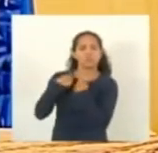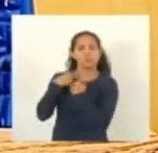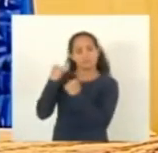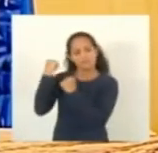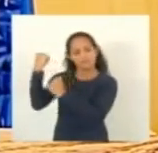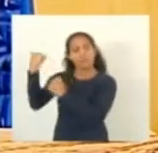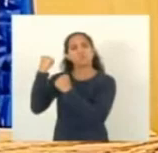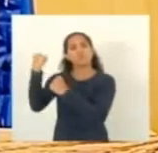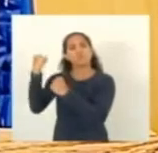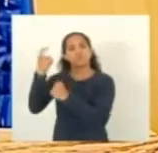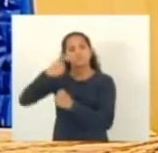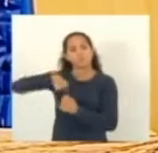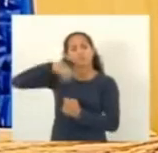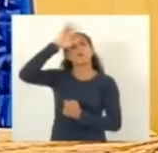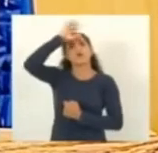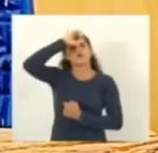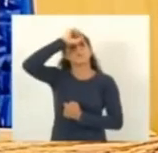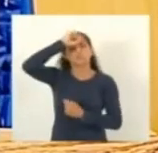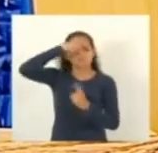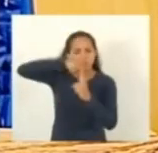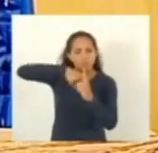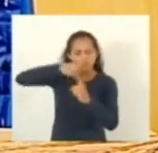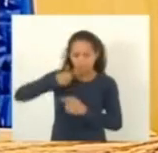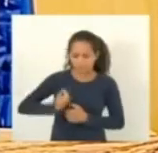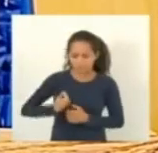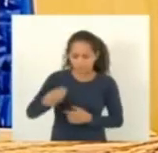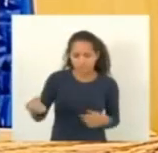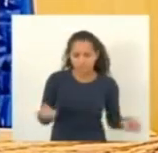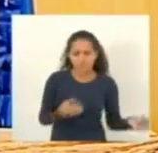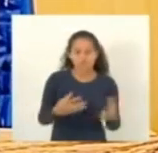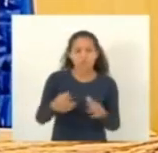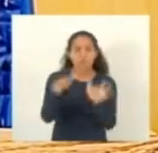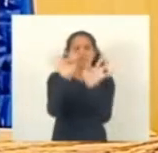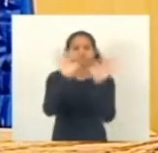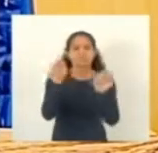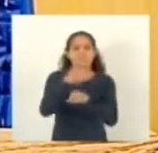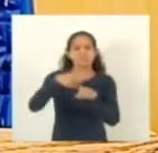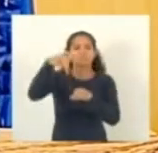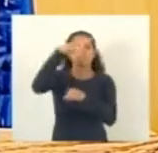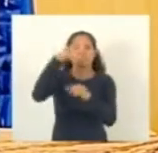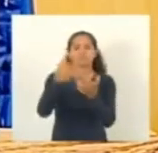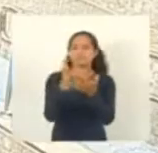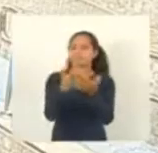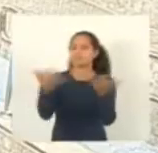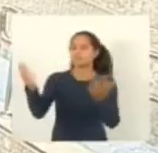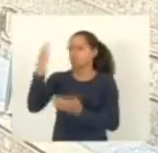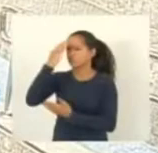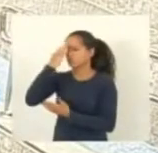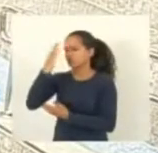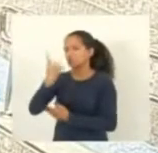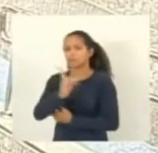que nós também aprendamos a lutar por uma nova vida uma feliz Páscoa para todos muito obrigado deputado Danilo